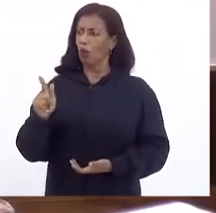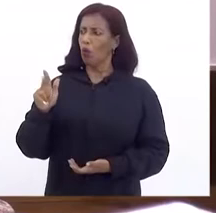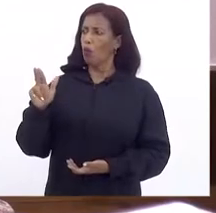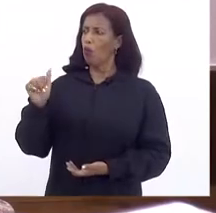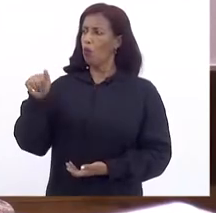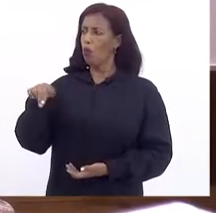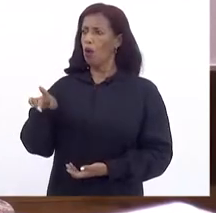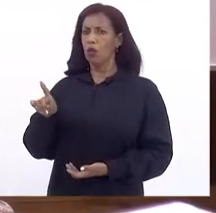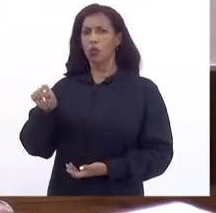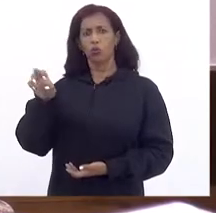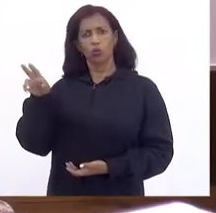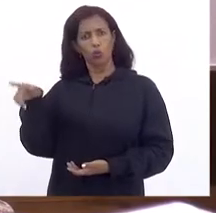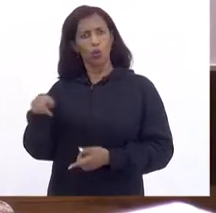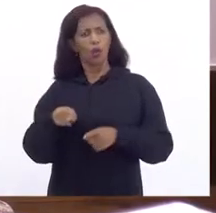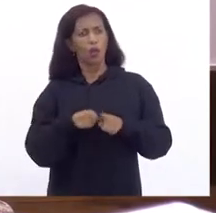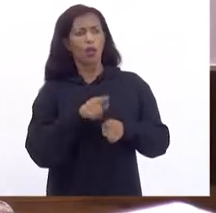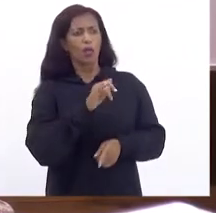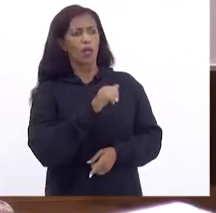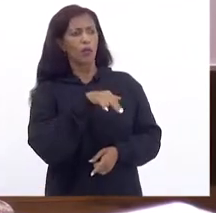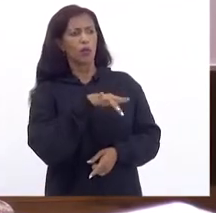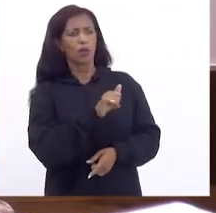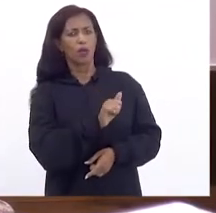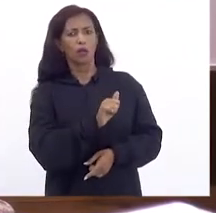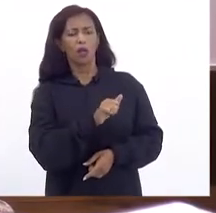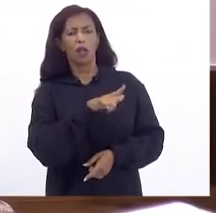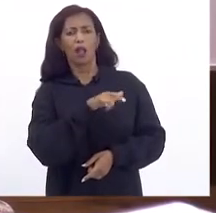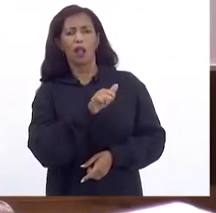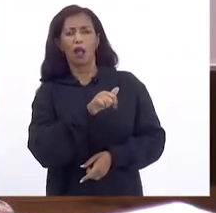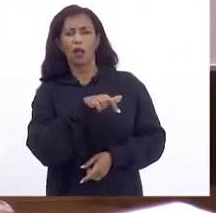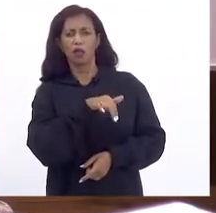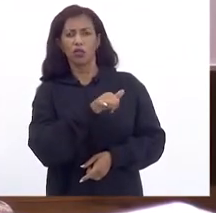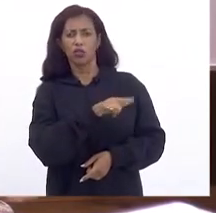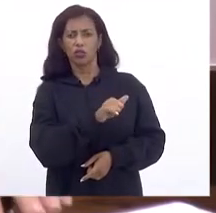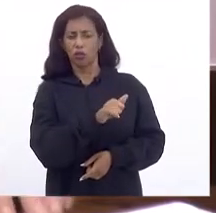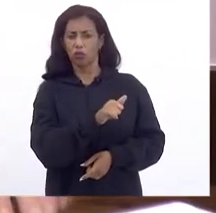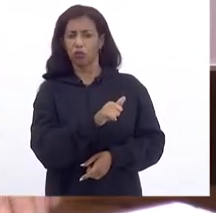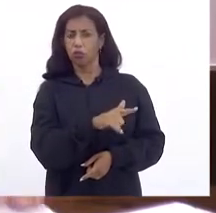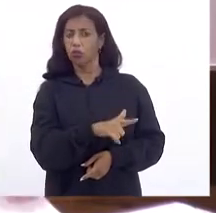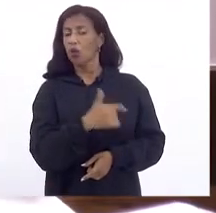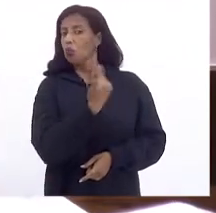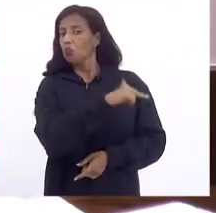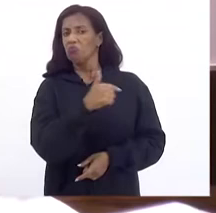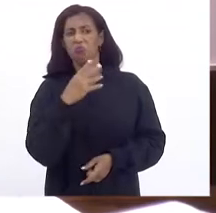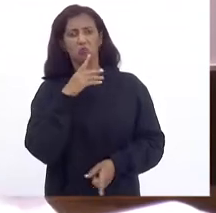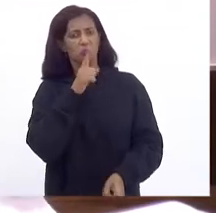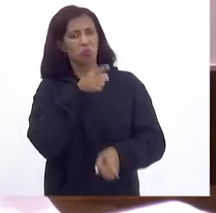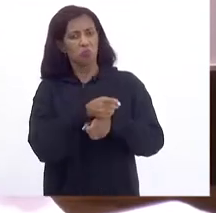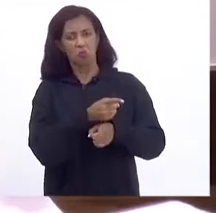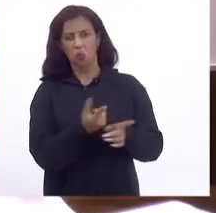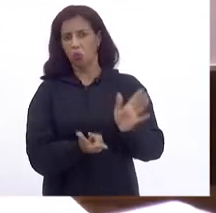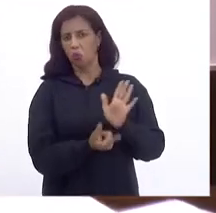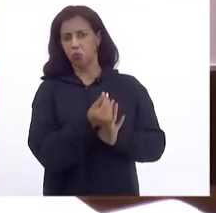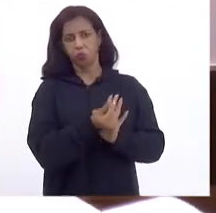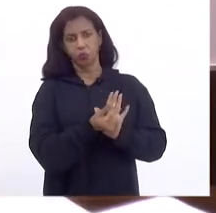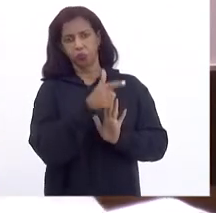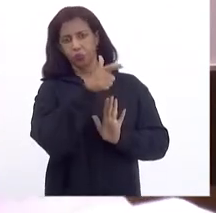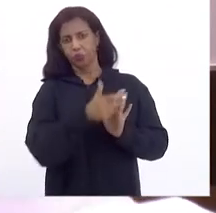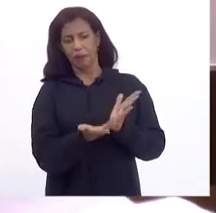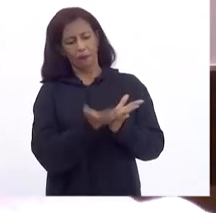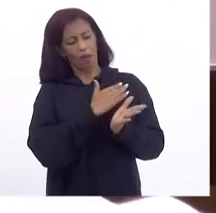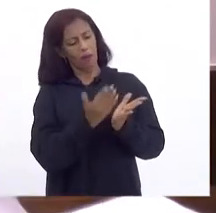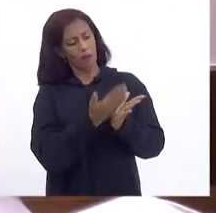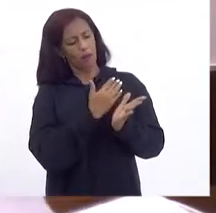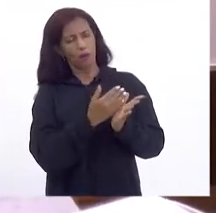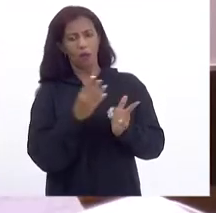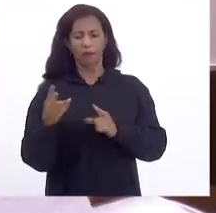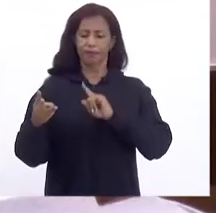E do Imunano Naranjal E eu não Achei aqui No Orçamento Essa é terceira